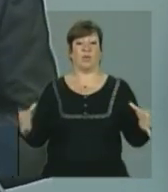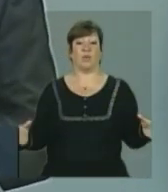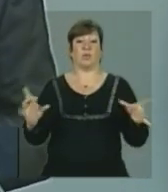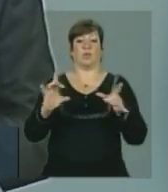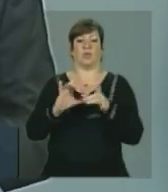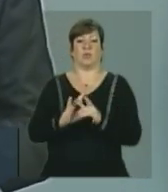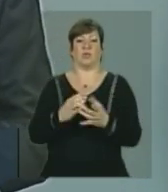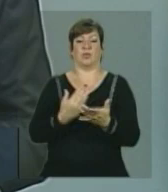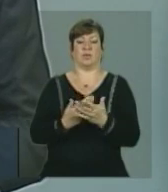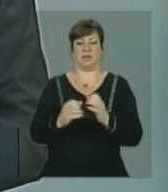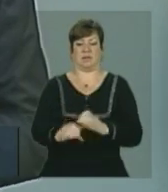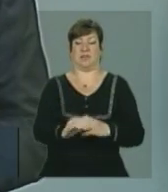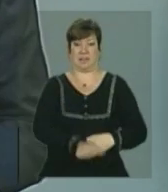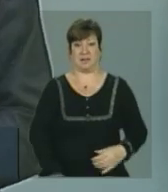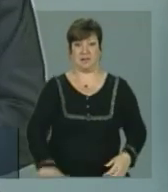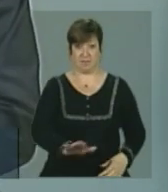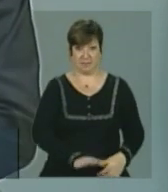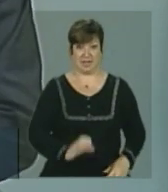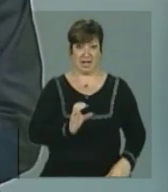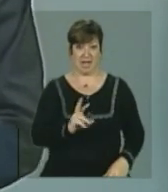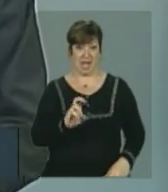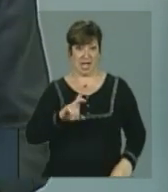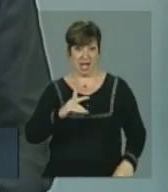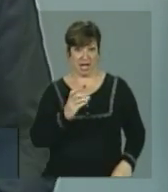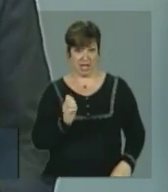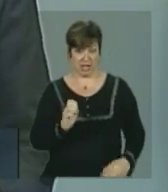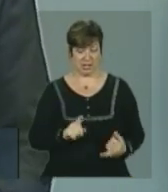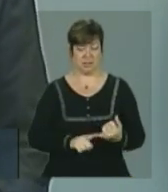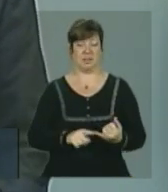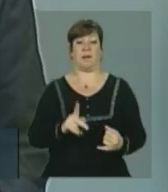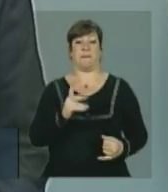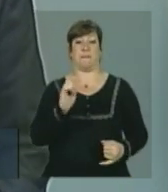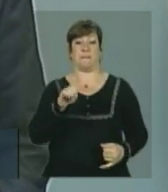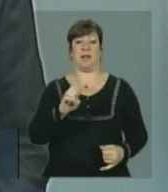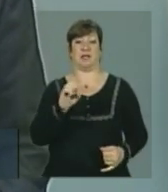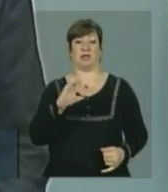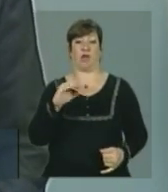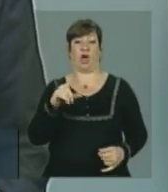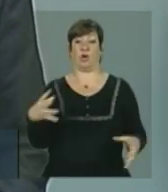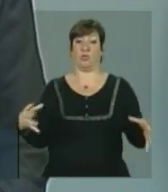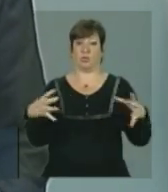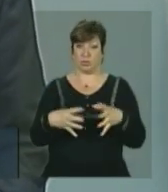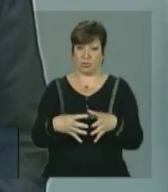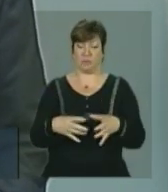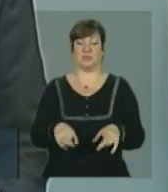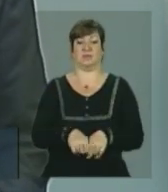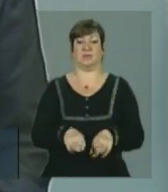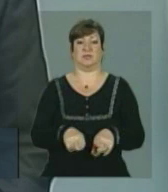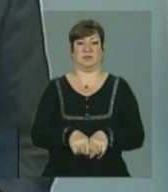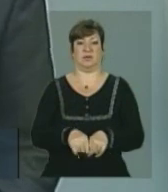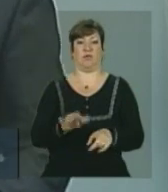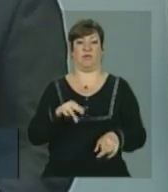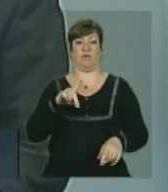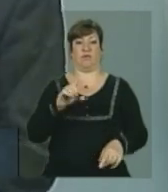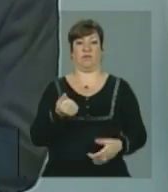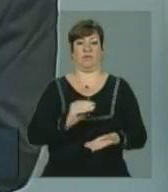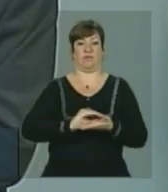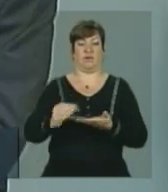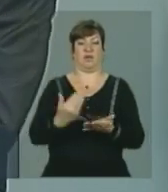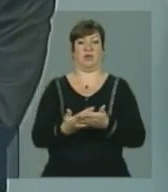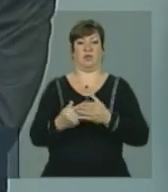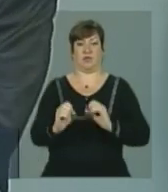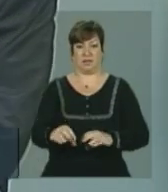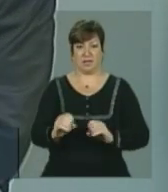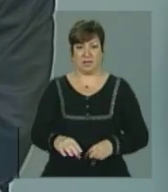a educação infantil, creche pré-escola, no fundo de financiamento da educação. Portanto, a